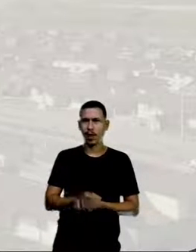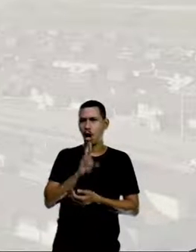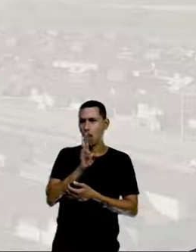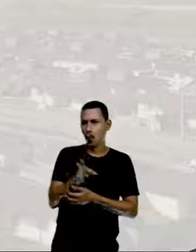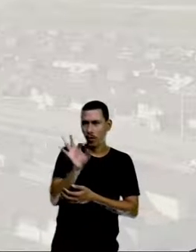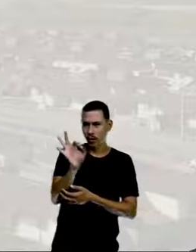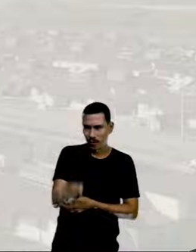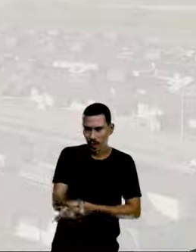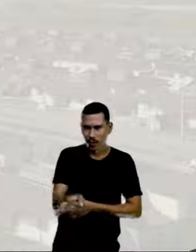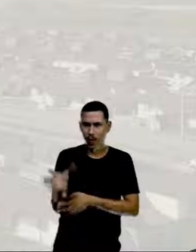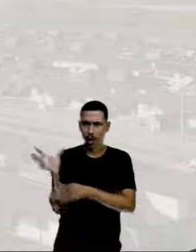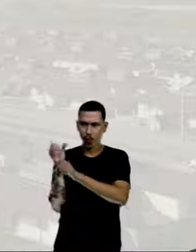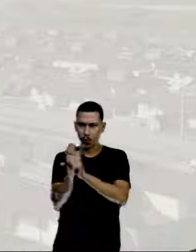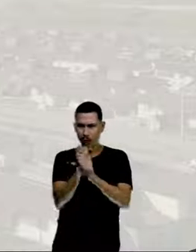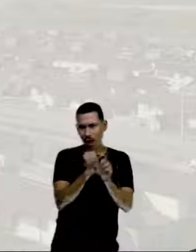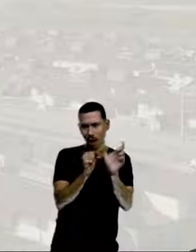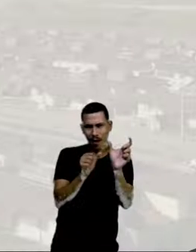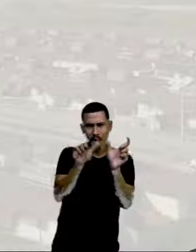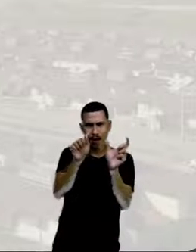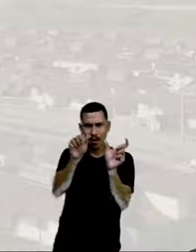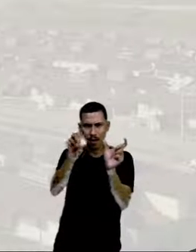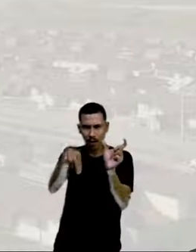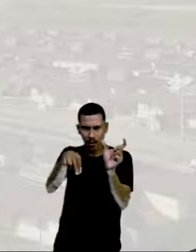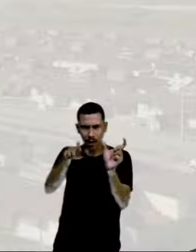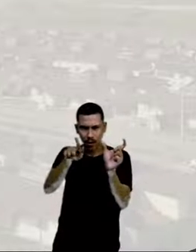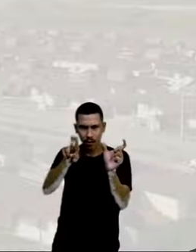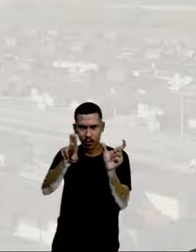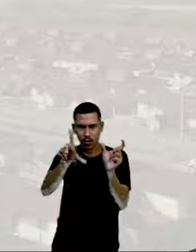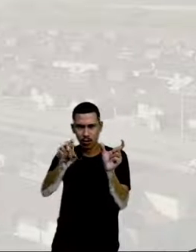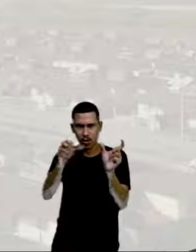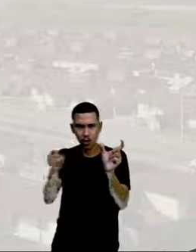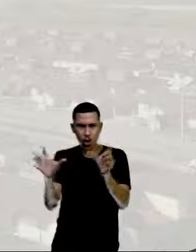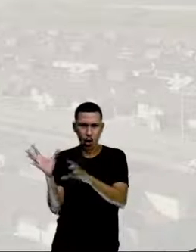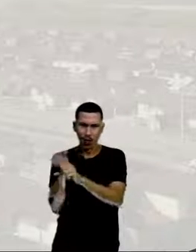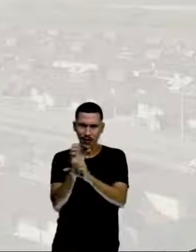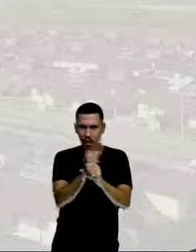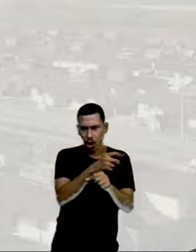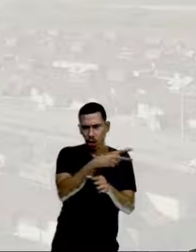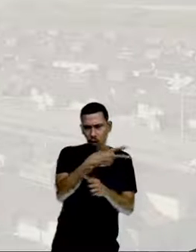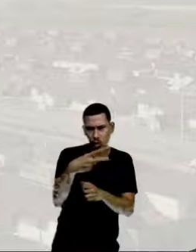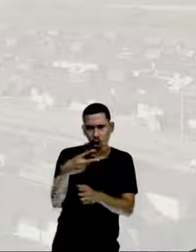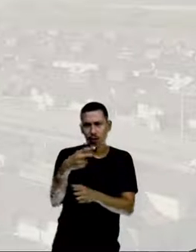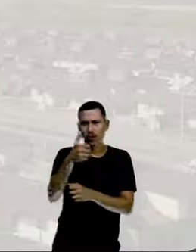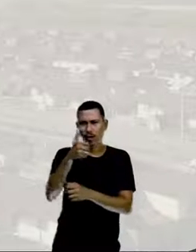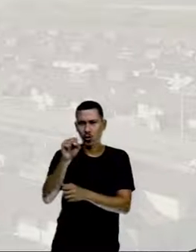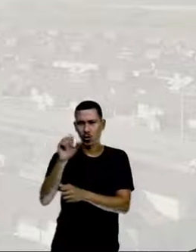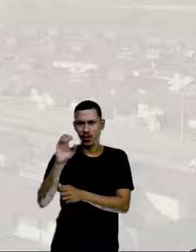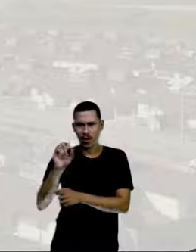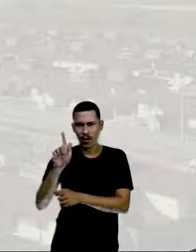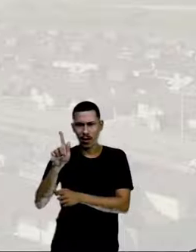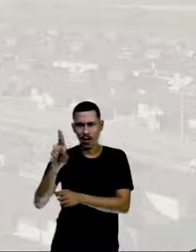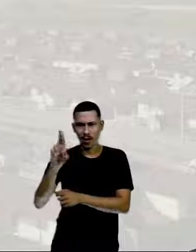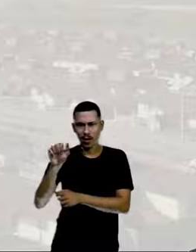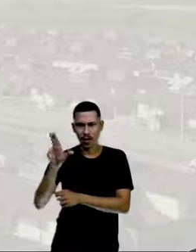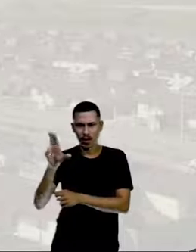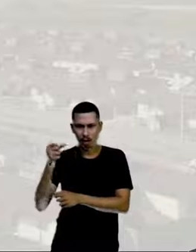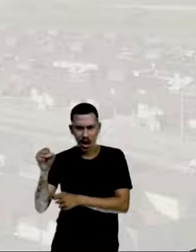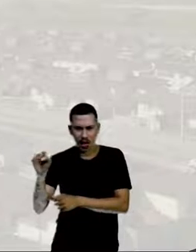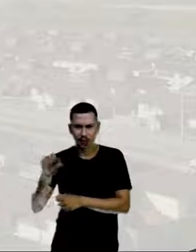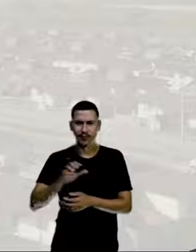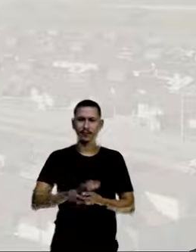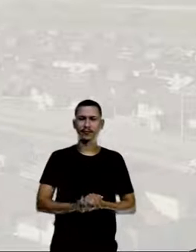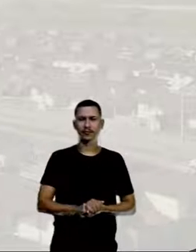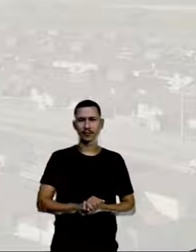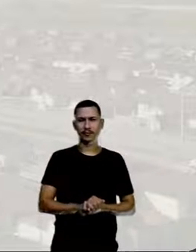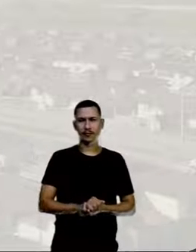Complementares. Ângulos que somados dão um total de 180 graus, eles são chamados de ângulos complementares.